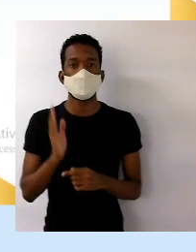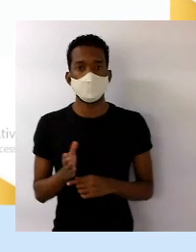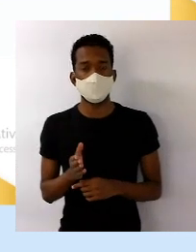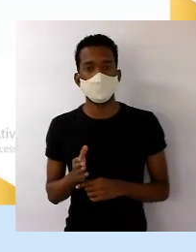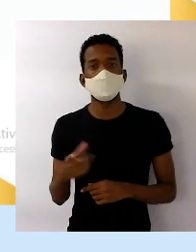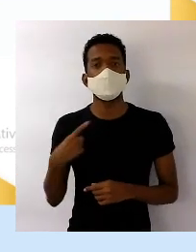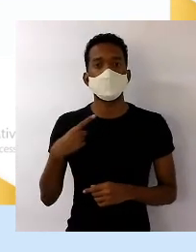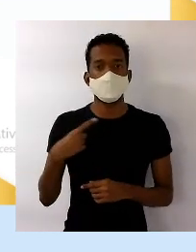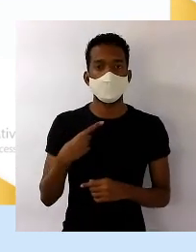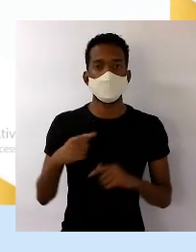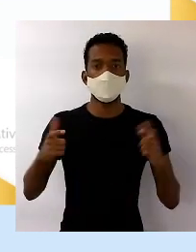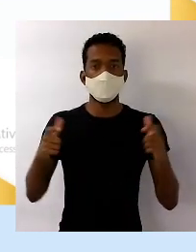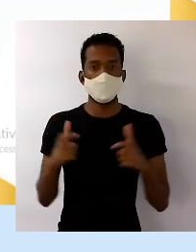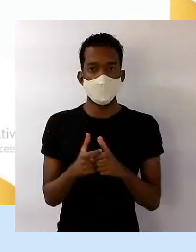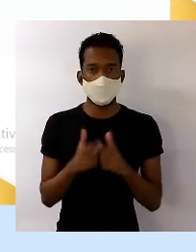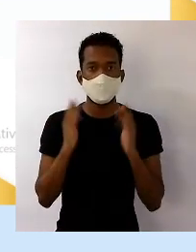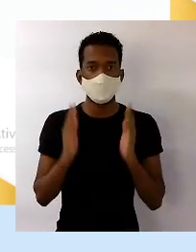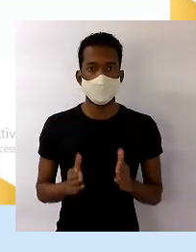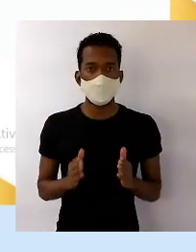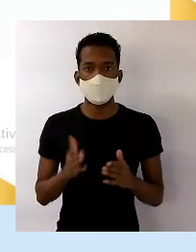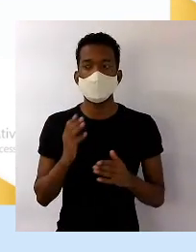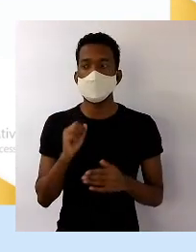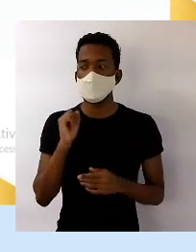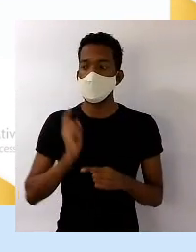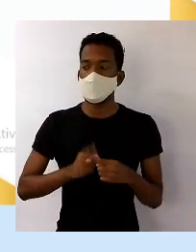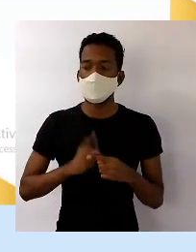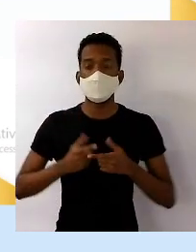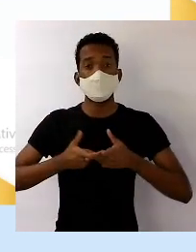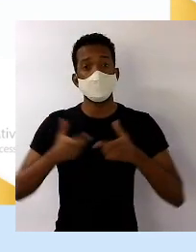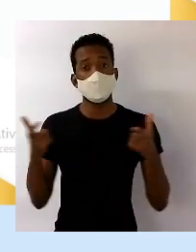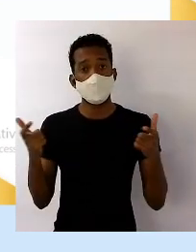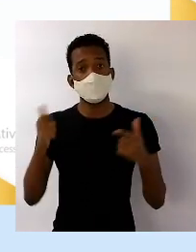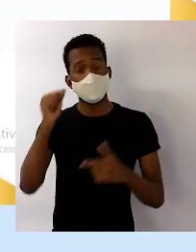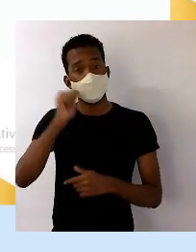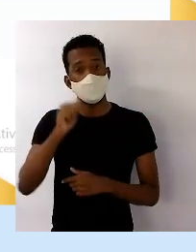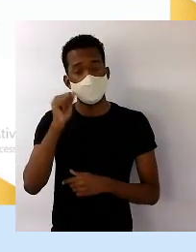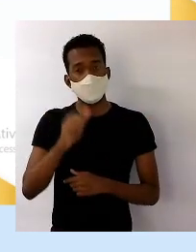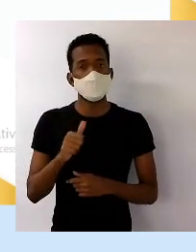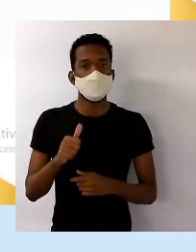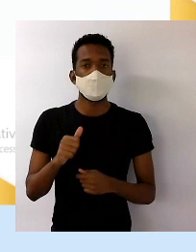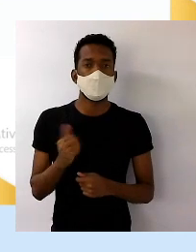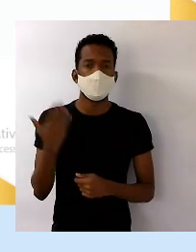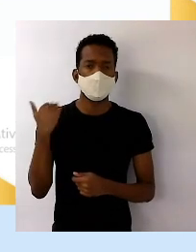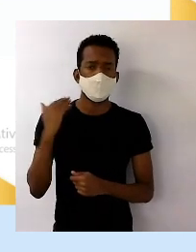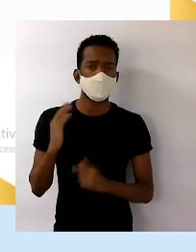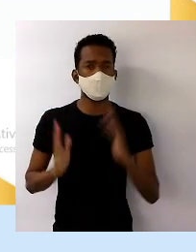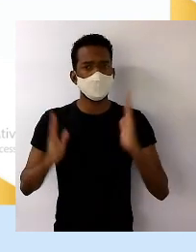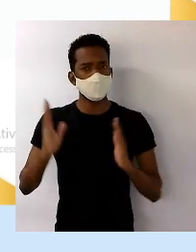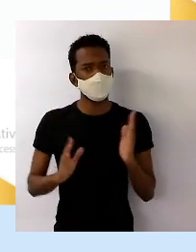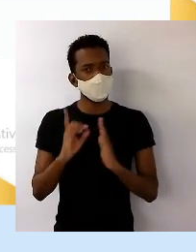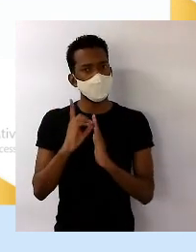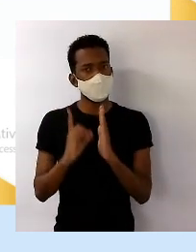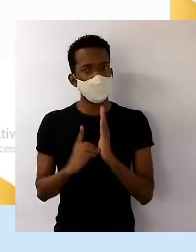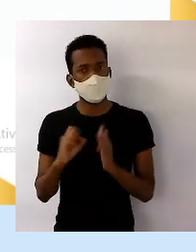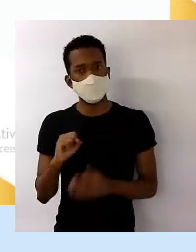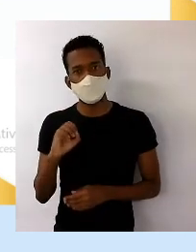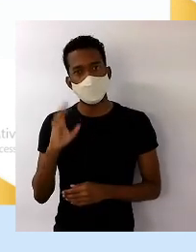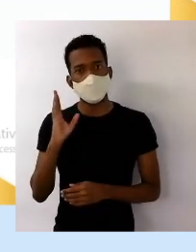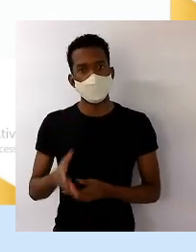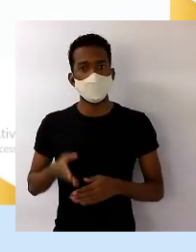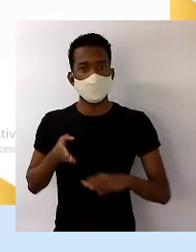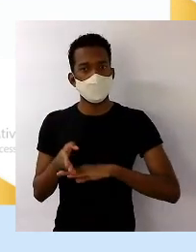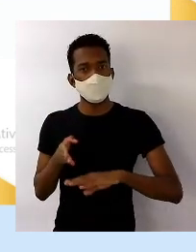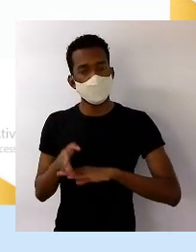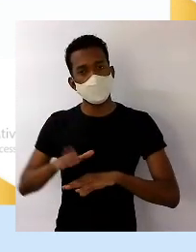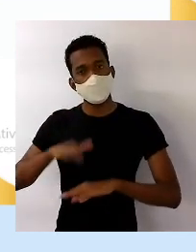Por quê? Porque a maioria das mulheres, a partir da década de 80, começaram a ganhar mais o mercado